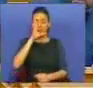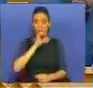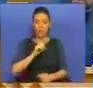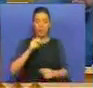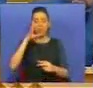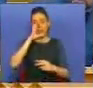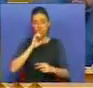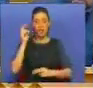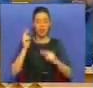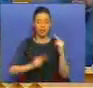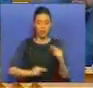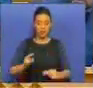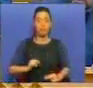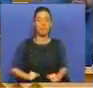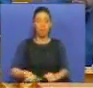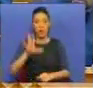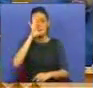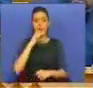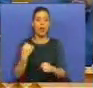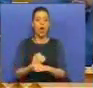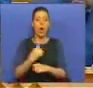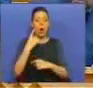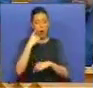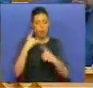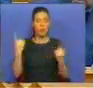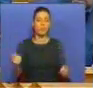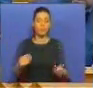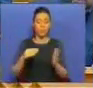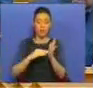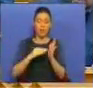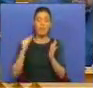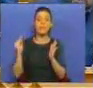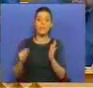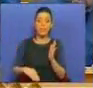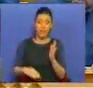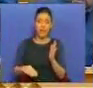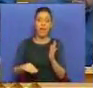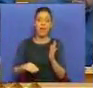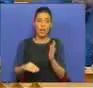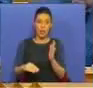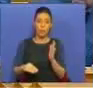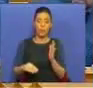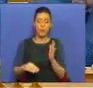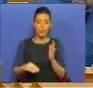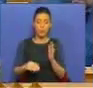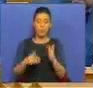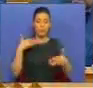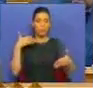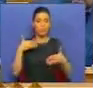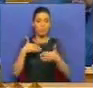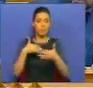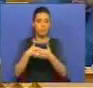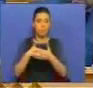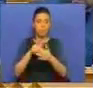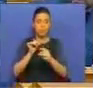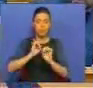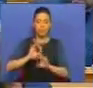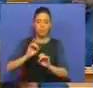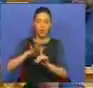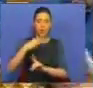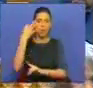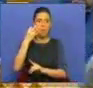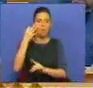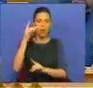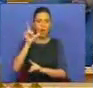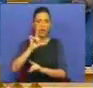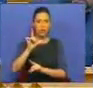Estado e das Finanças e o Ministro das Obras Públicas assinaram para o Terminal de Contentores do Porto